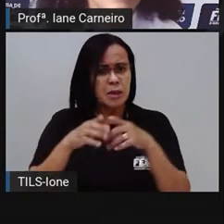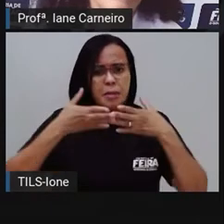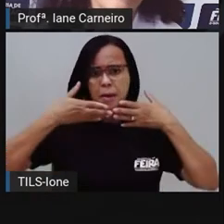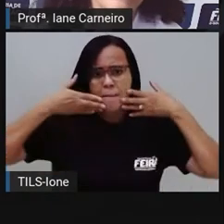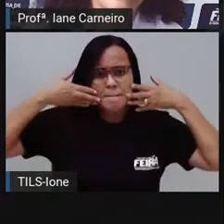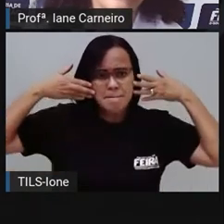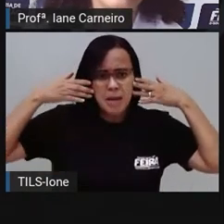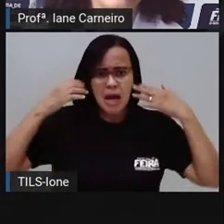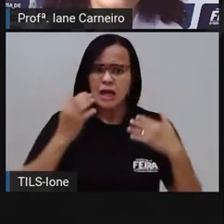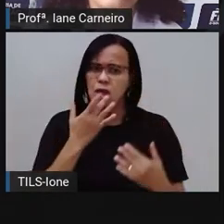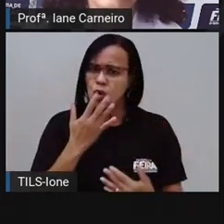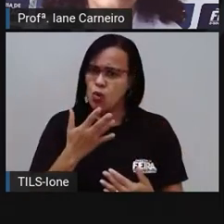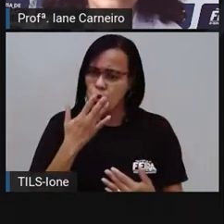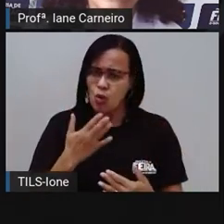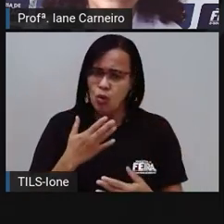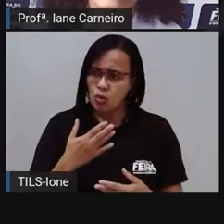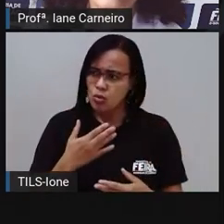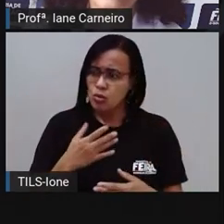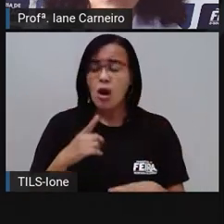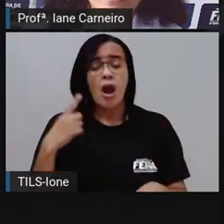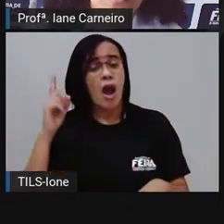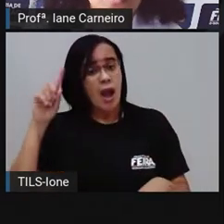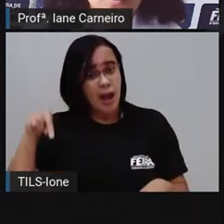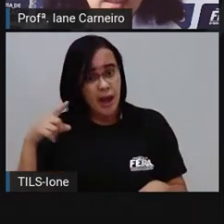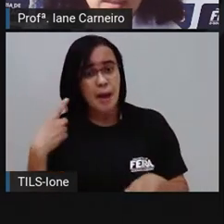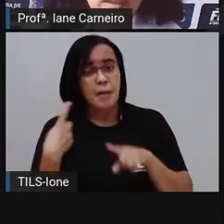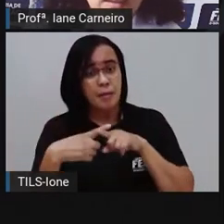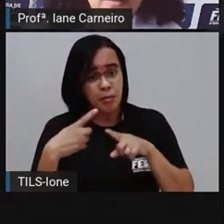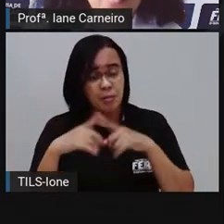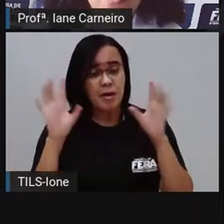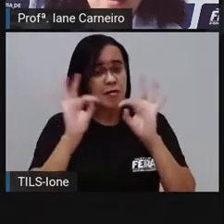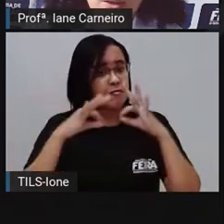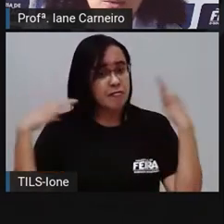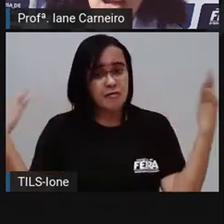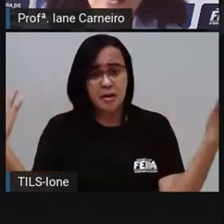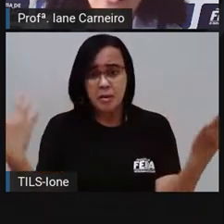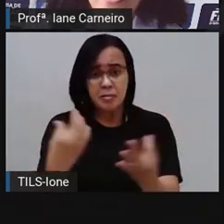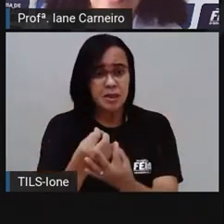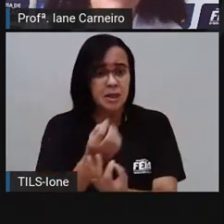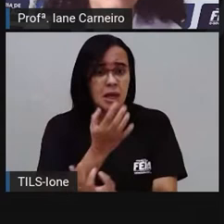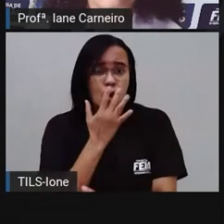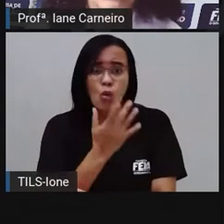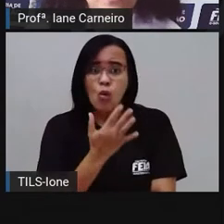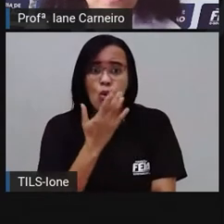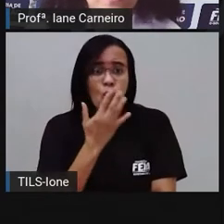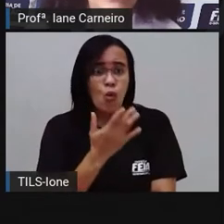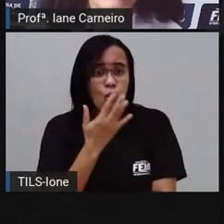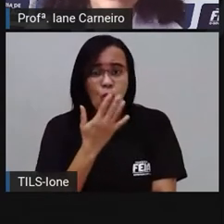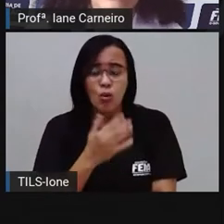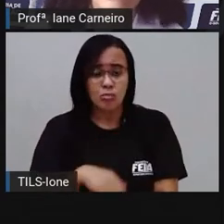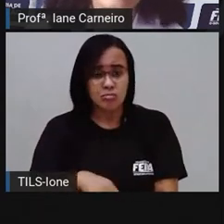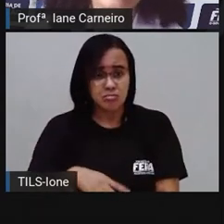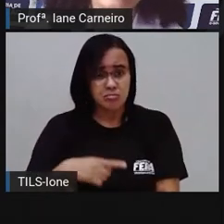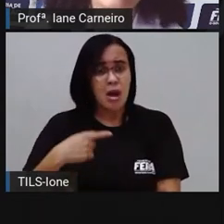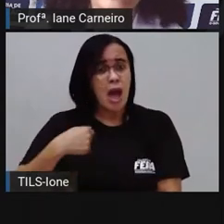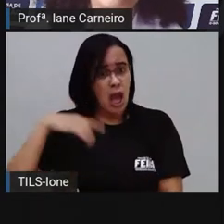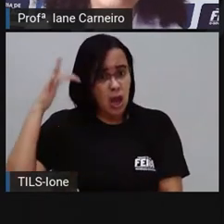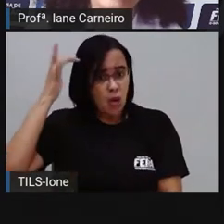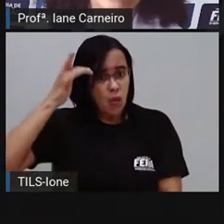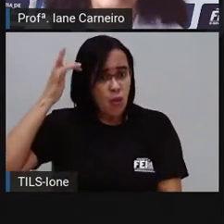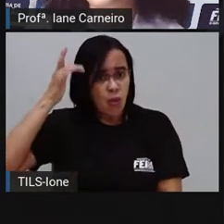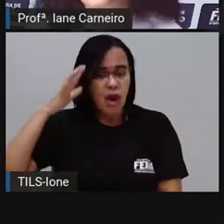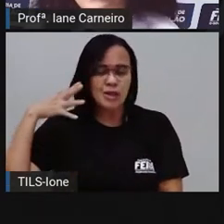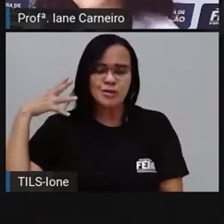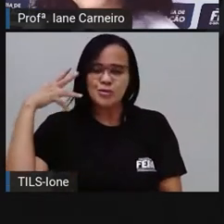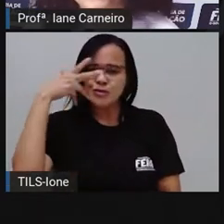É porque a nossa família é toda colorida. E eu acho que ela é muito bonita. Igualzinho a